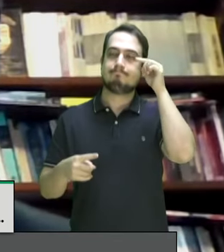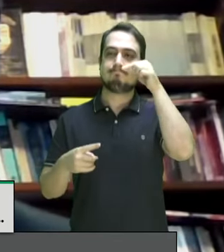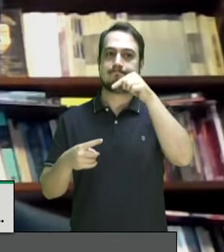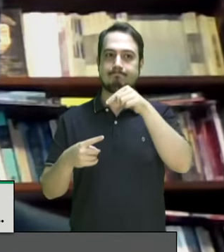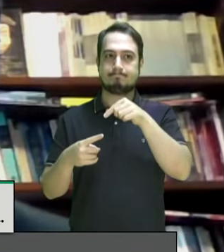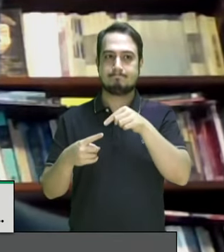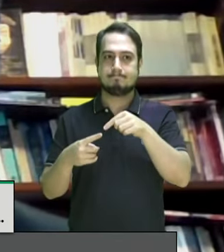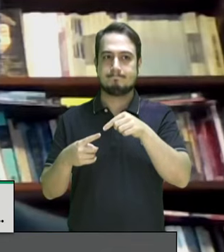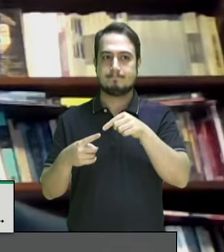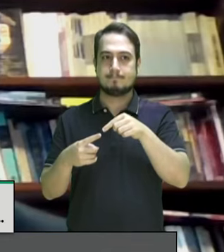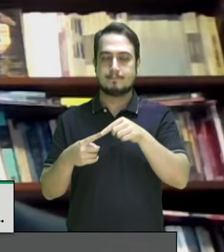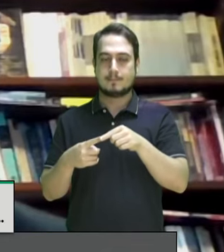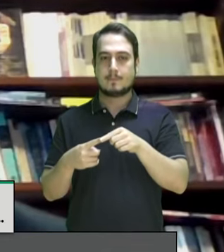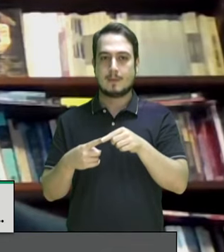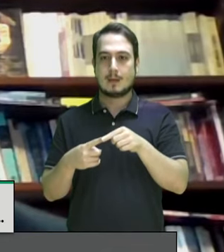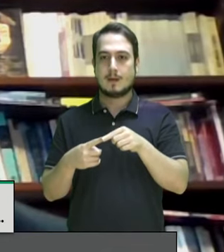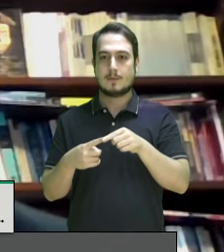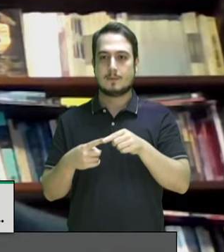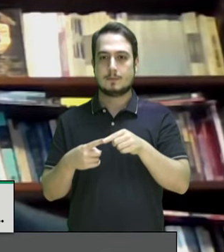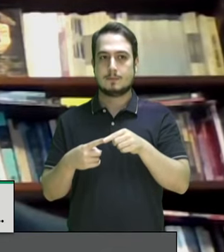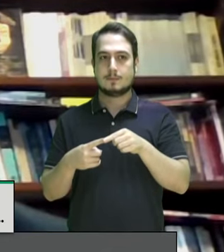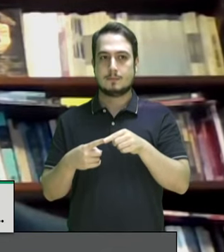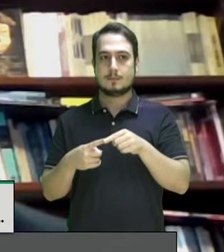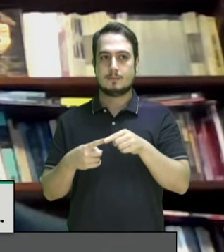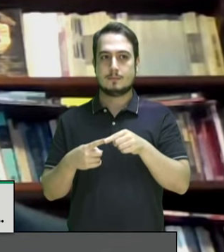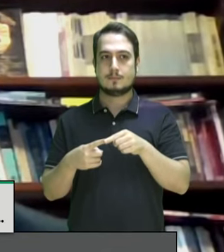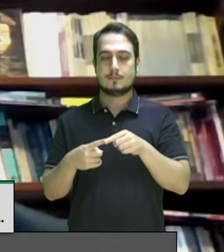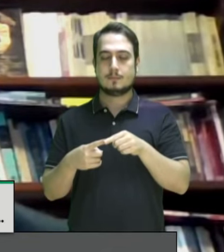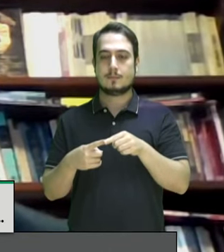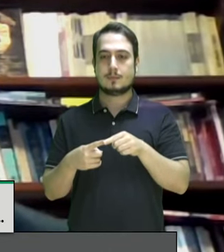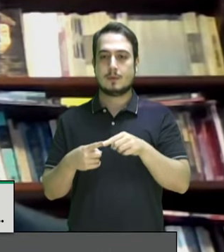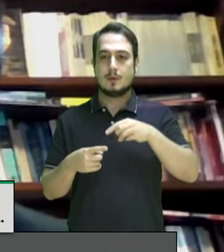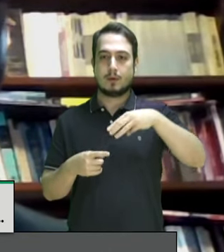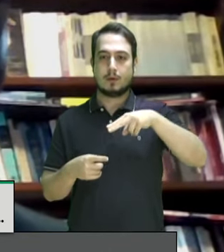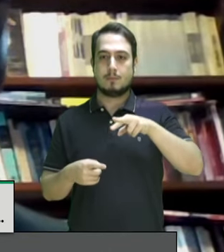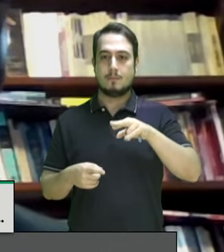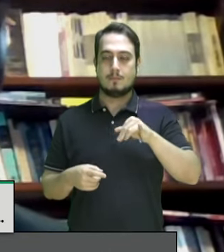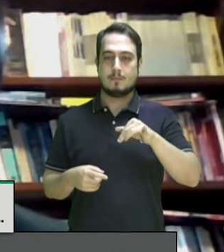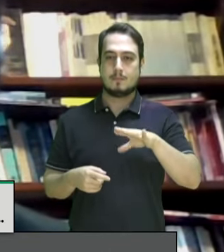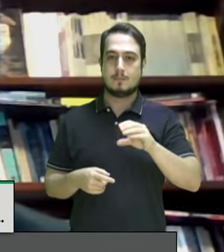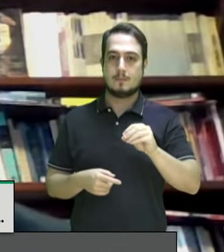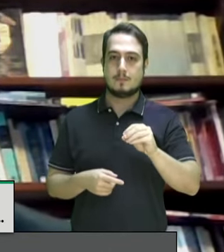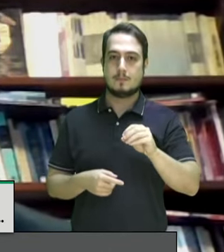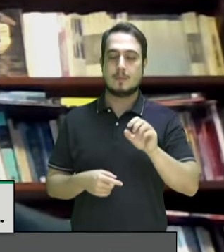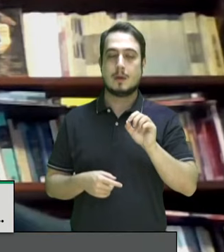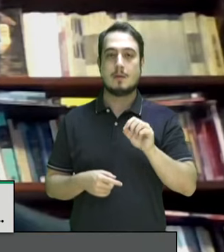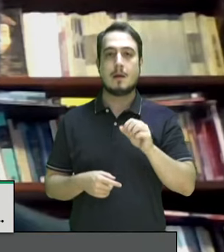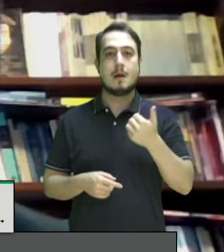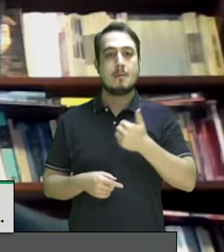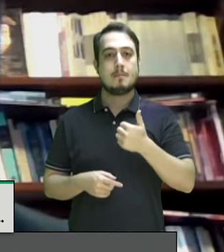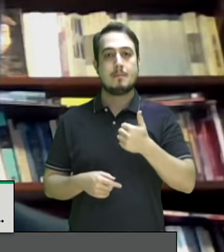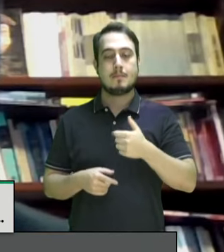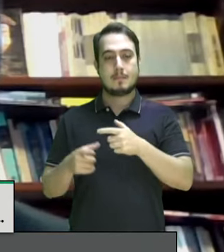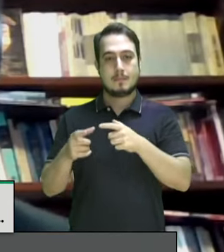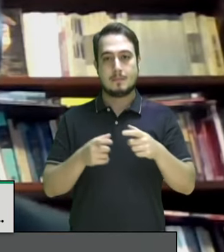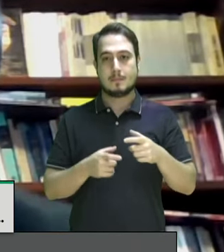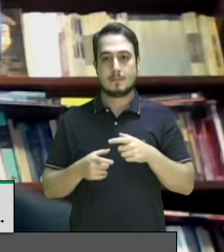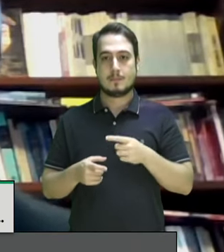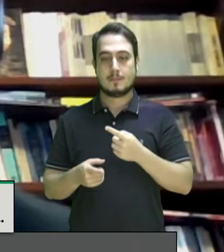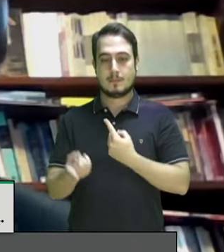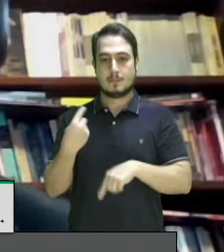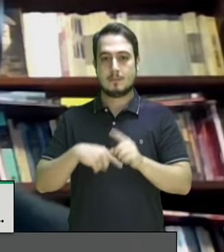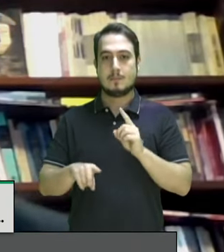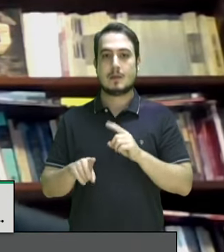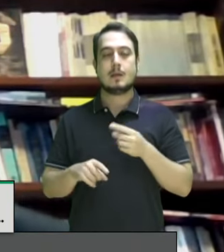del pastor Murillo Martínez en primer lugar obviamente los avances